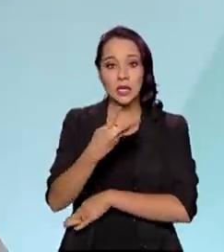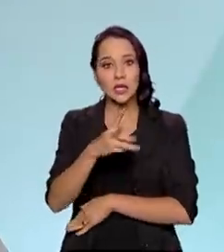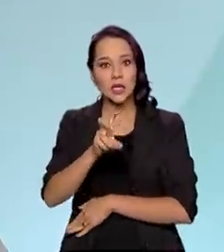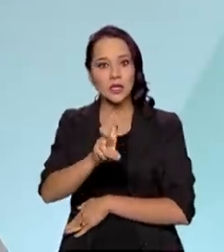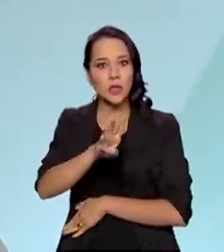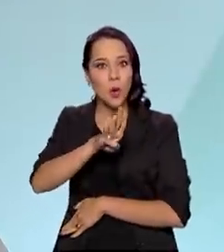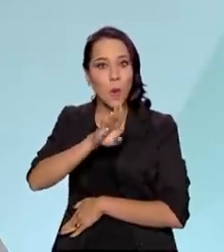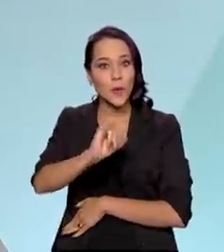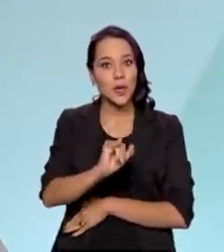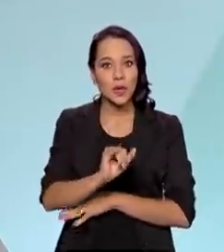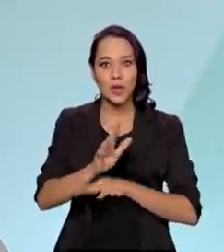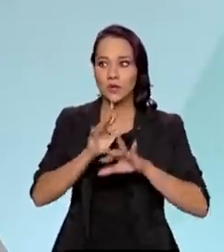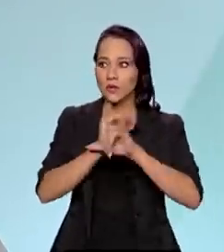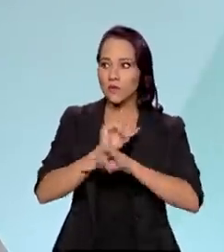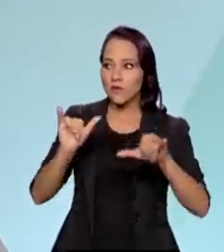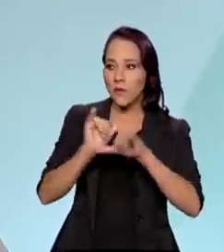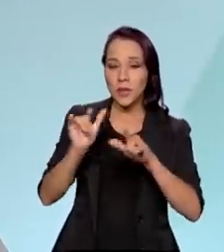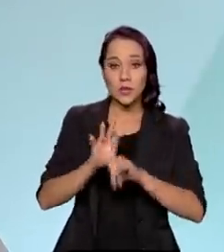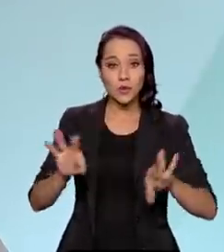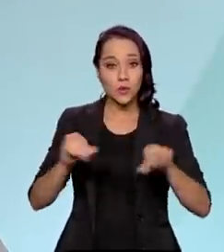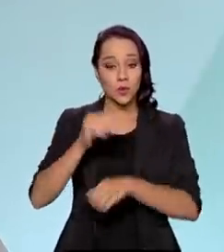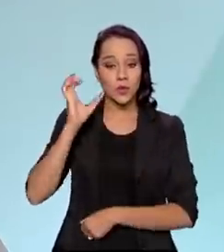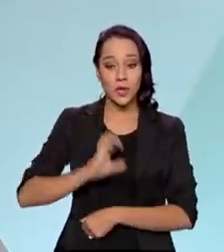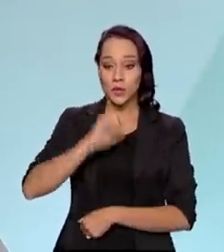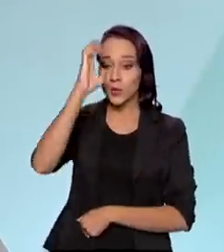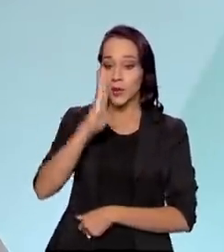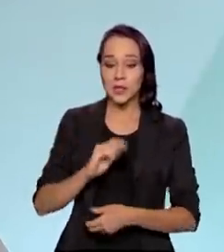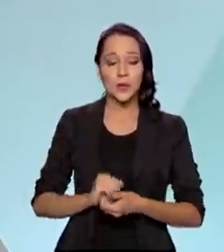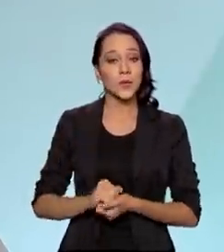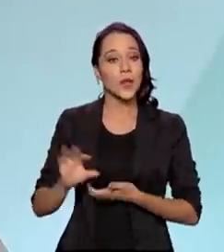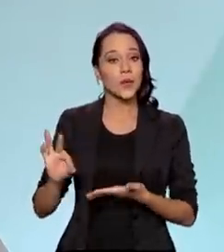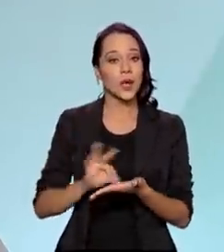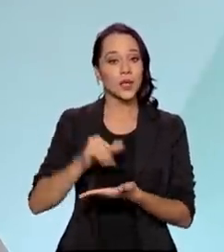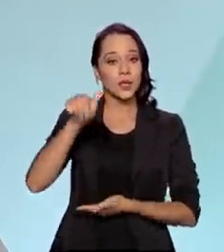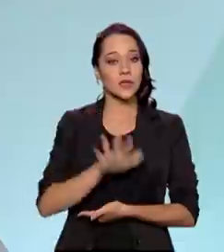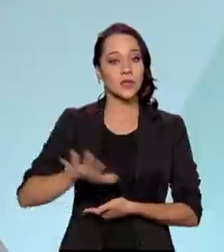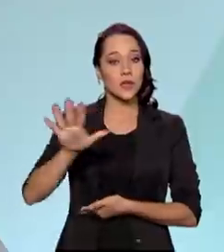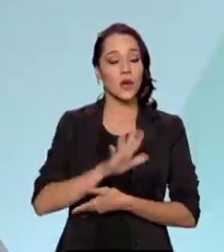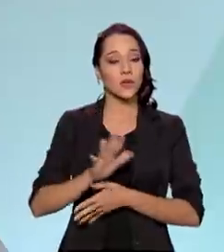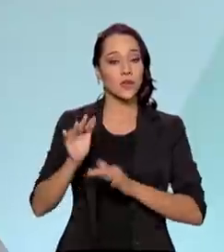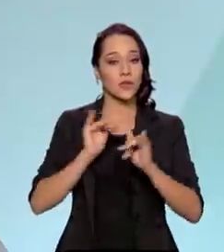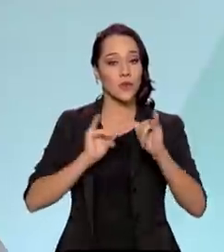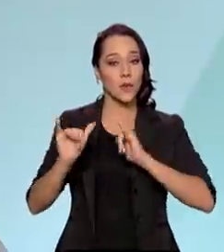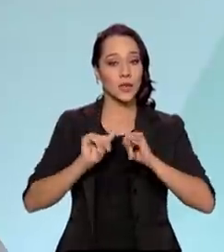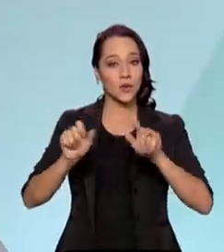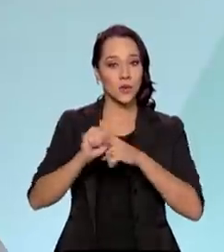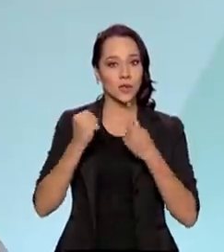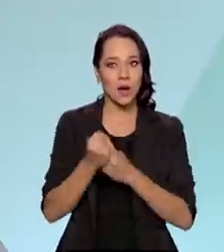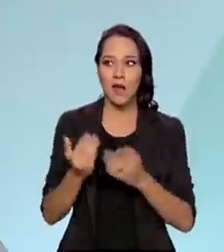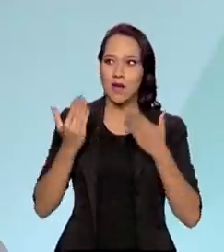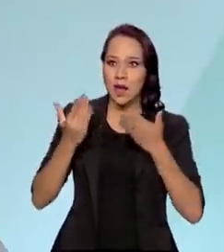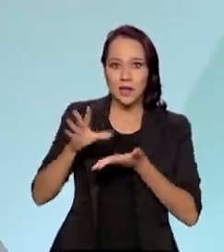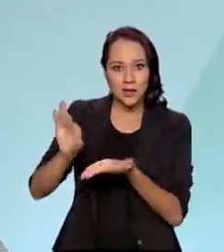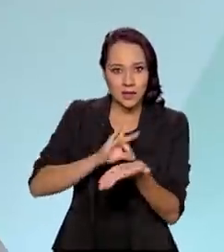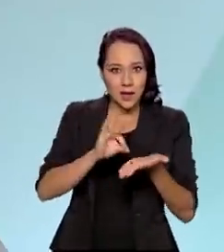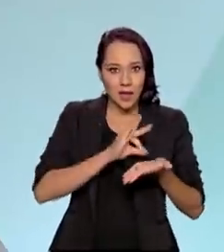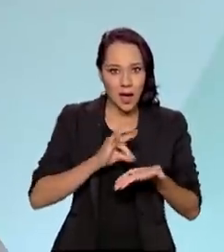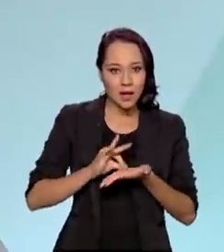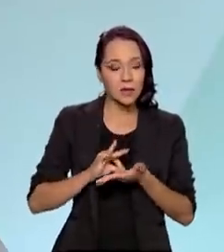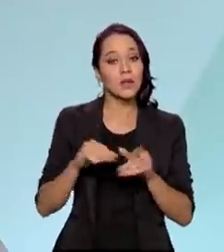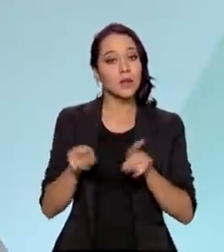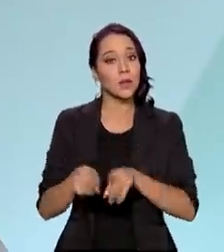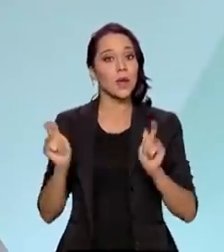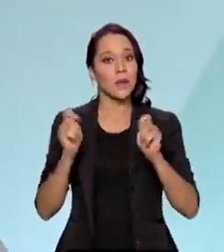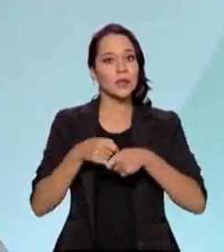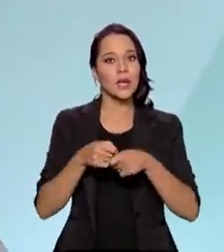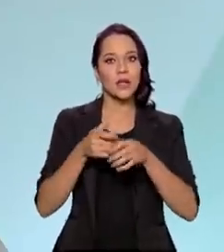de informações de todos os cidadãos brasileiros. no Cadastro Nacional de Informações Sociais. Graças a esse cadastro e a capacidade